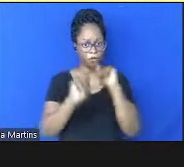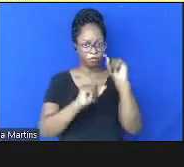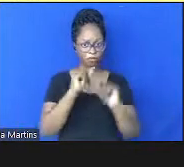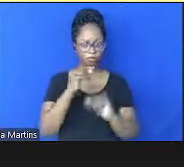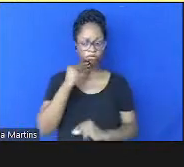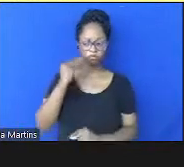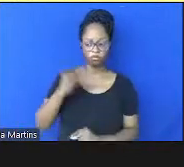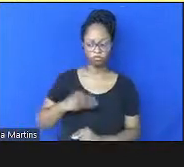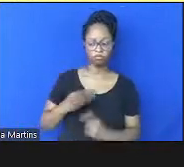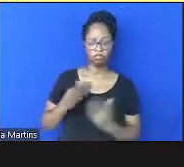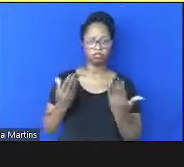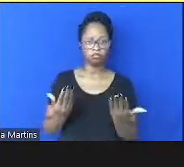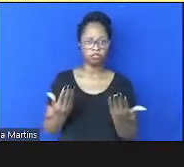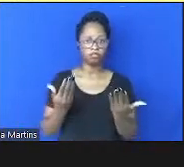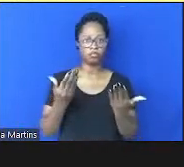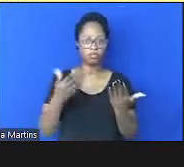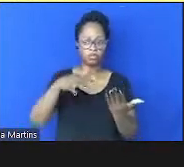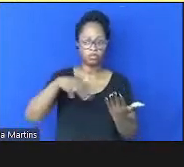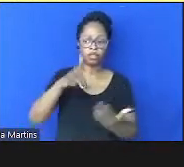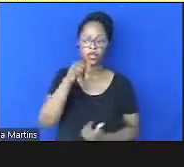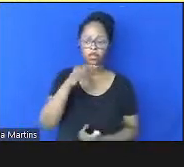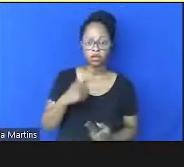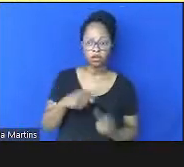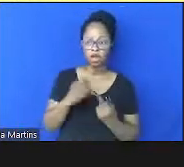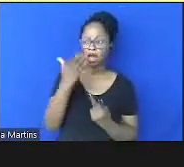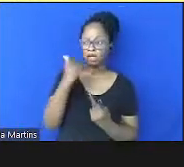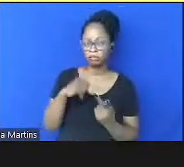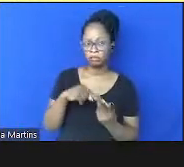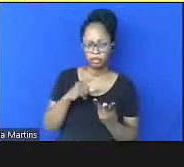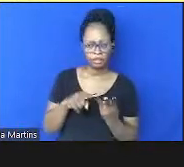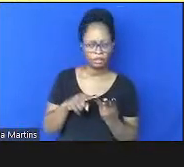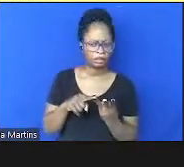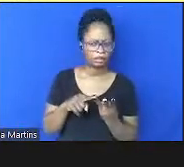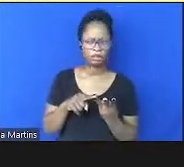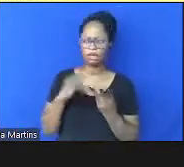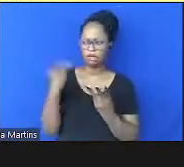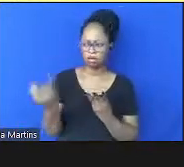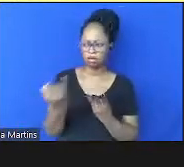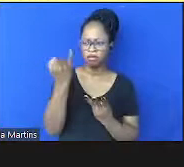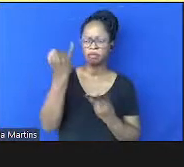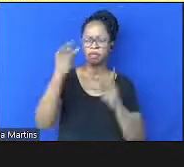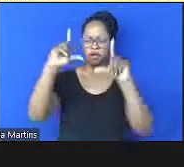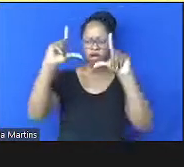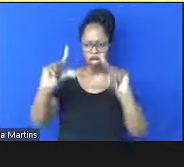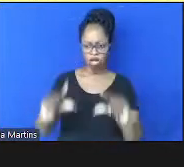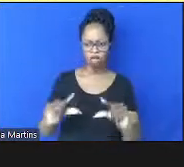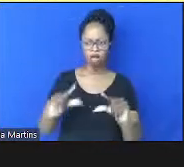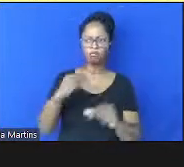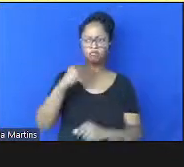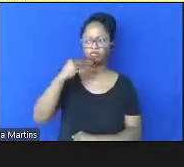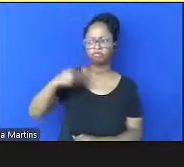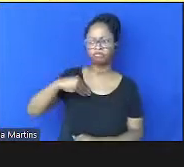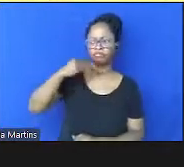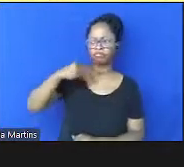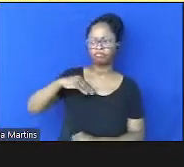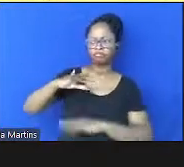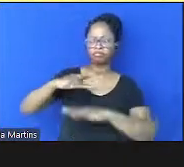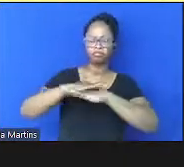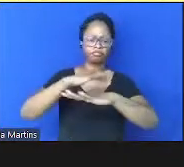vulnerabilidades de água alimentar é importante para reduzir as vulnerabilidades em cidades